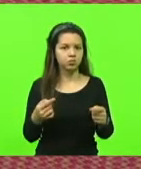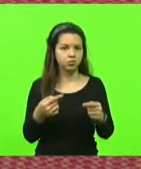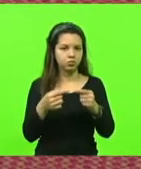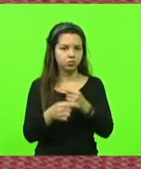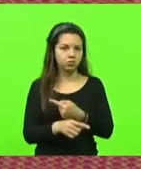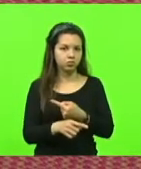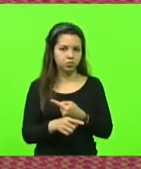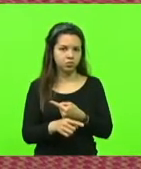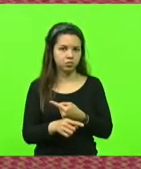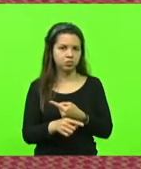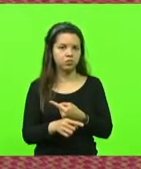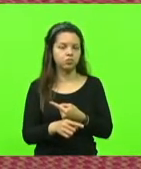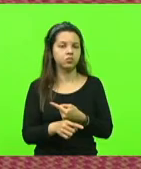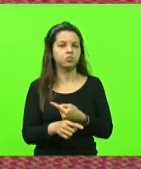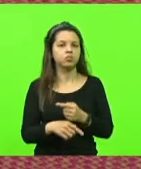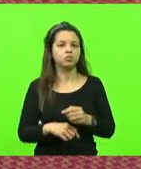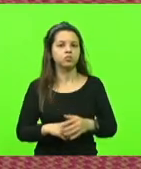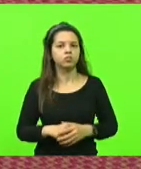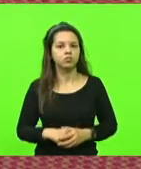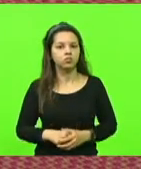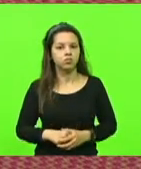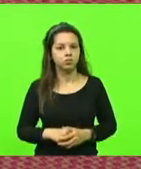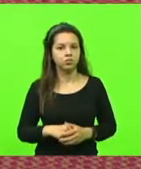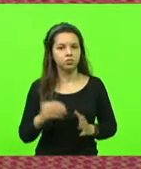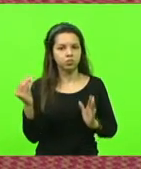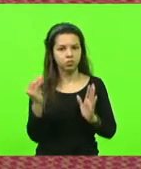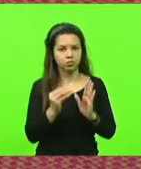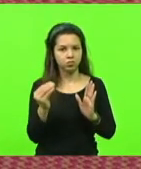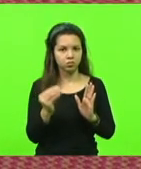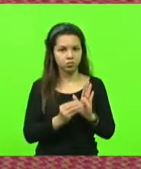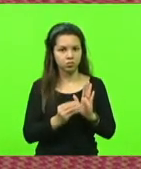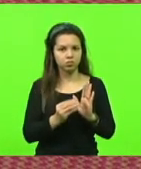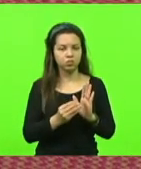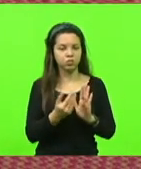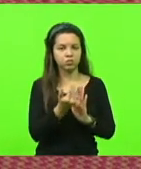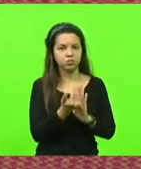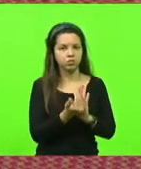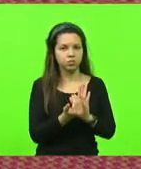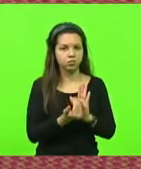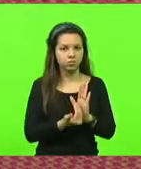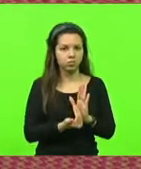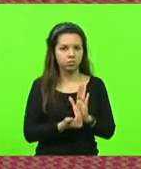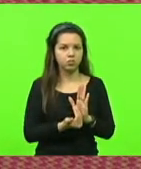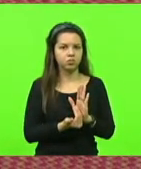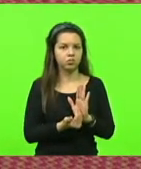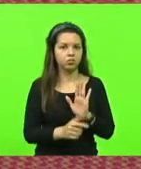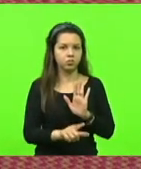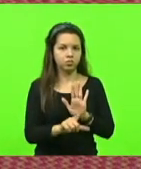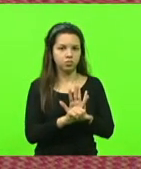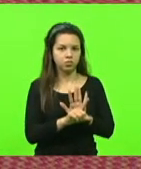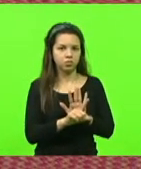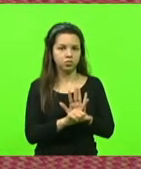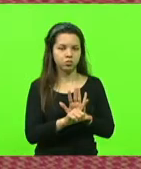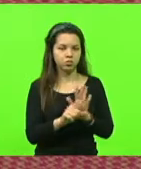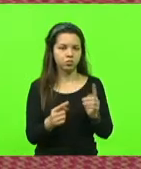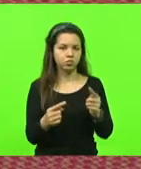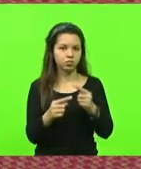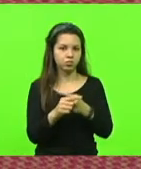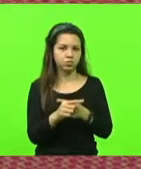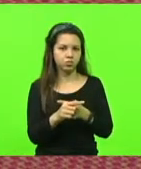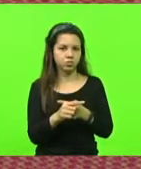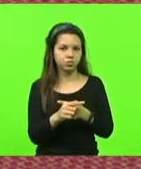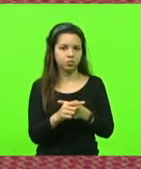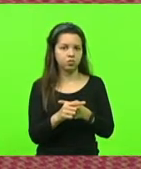material por violação ao princípio do devido processo legal do contraditório e ampla defesa.